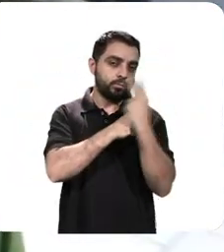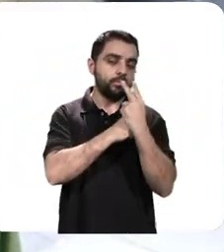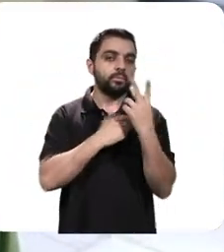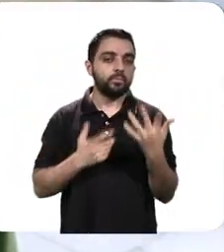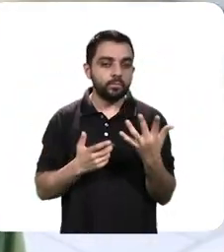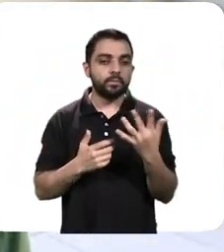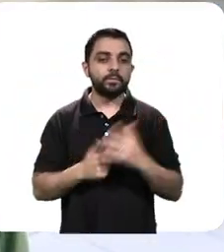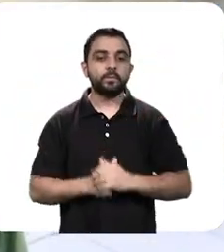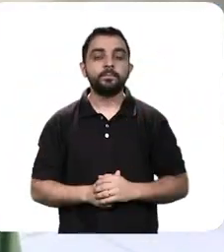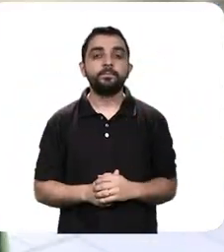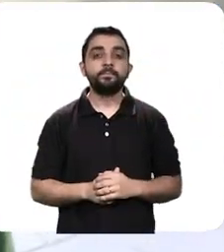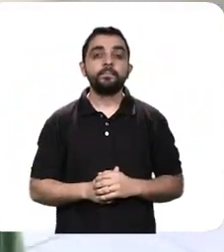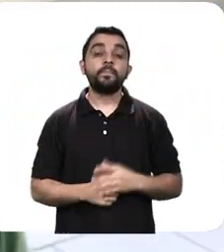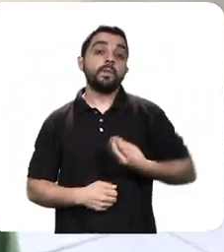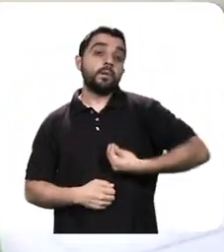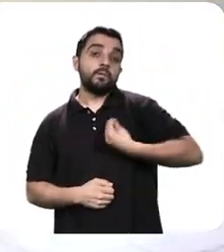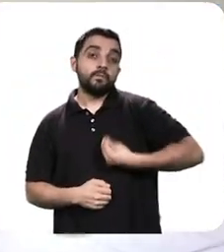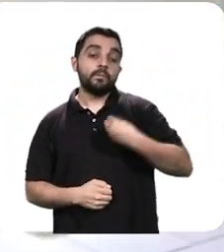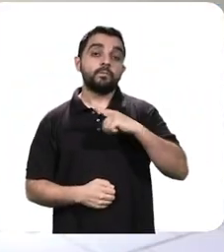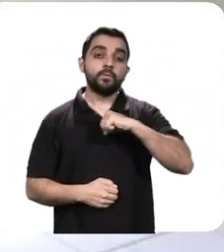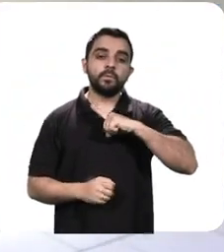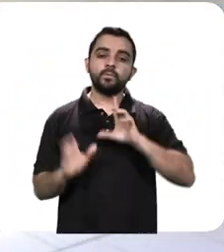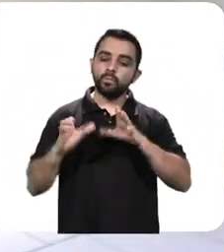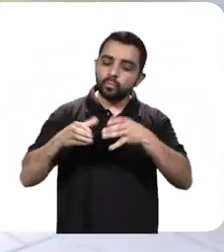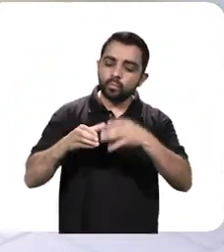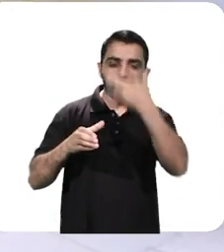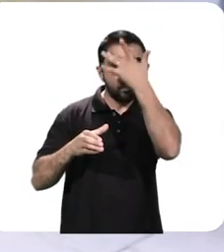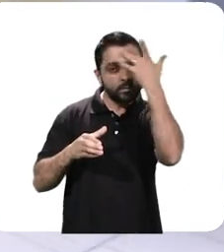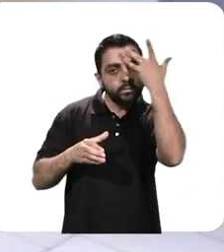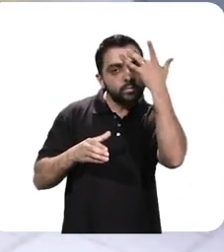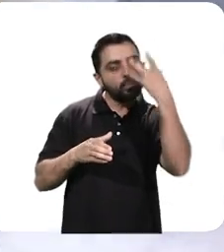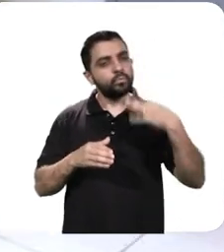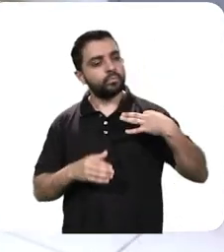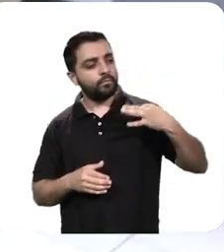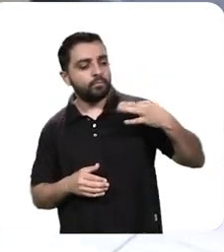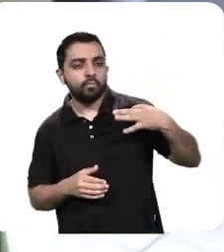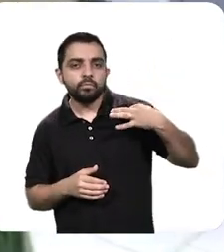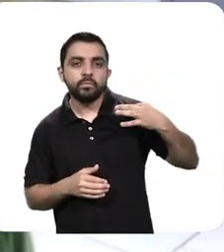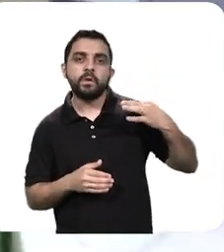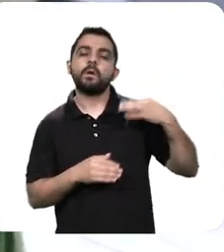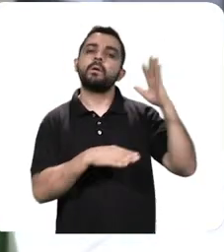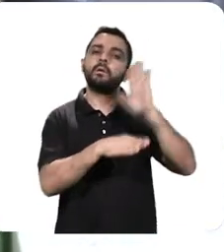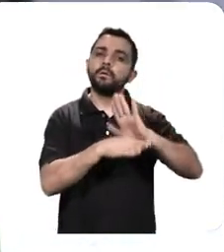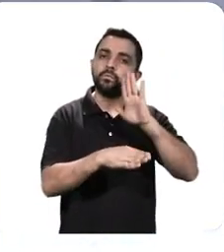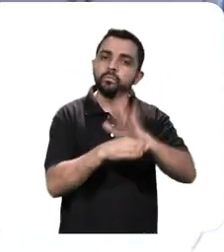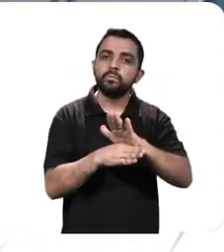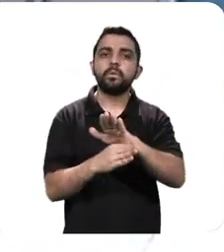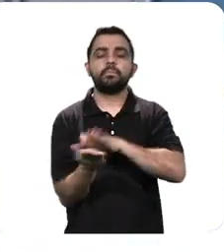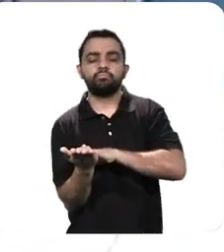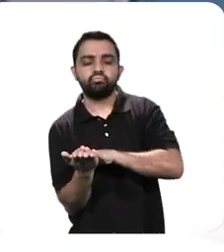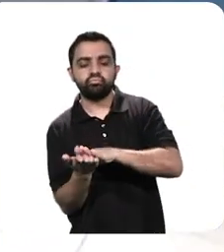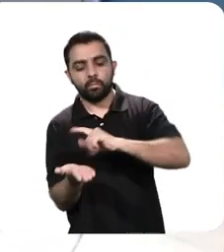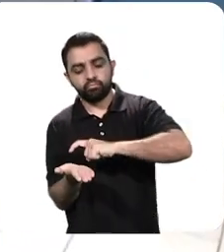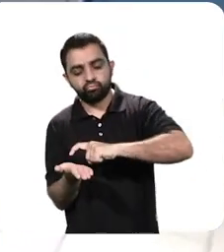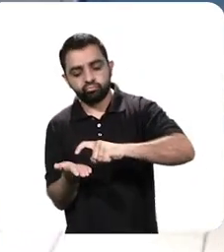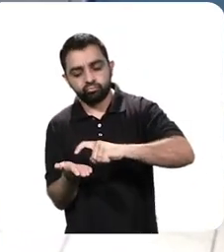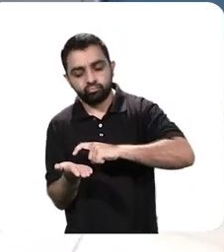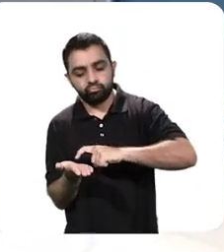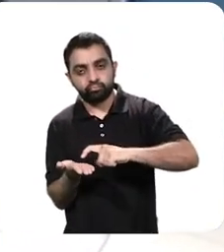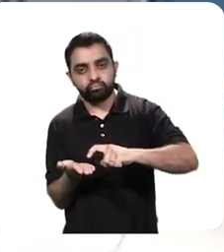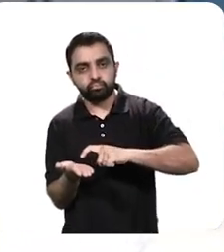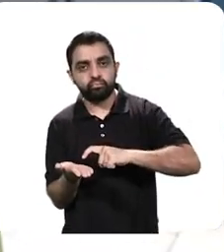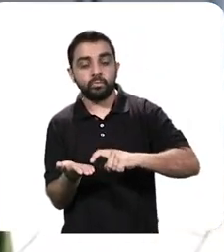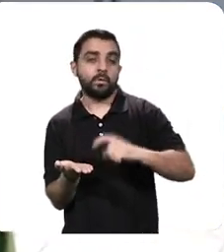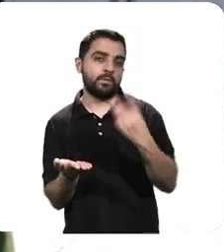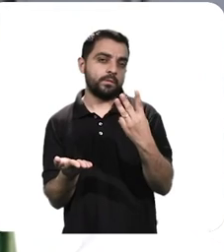faciais, de proteção. A gente tem um grupo bem grande de pessoas que estão trabalhando com essas impressões